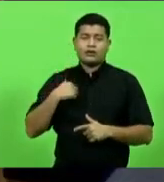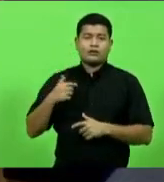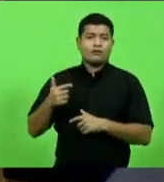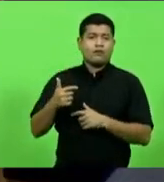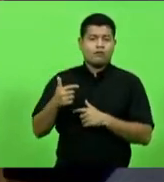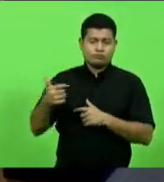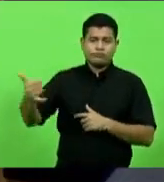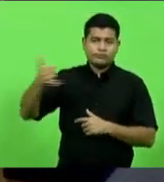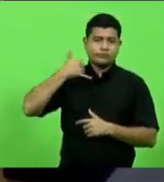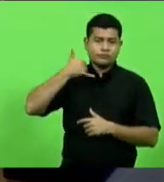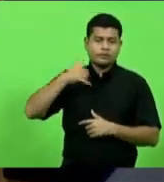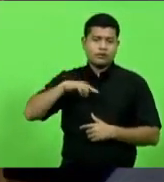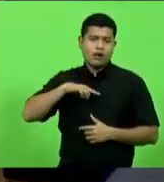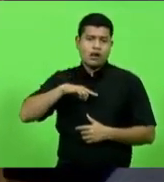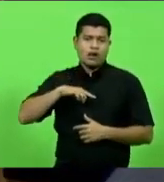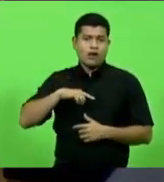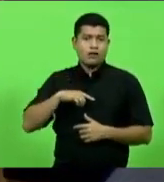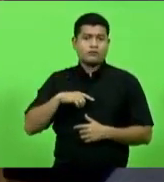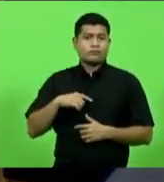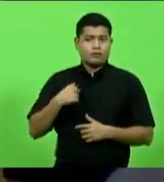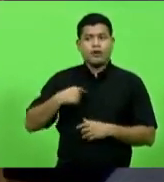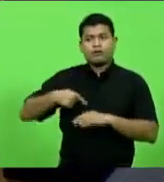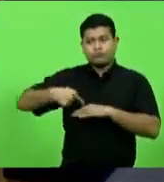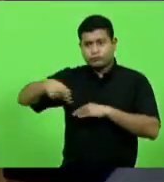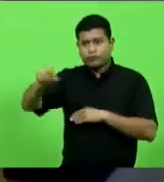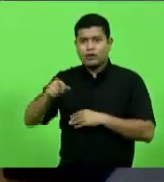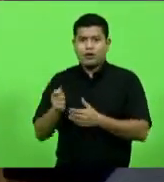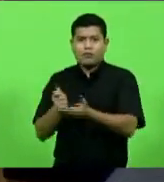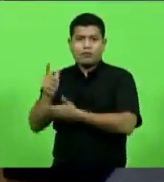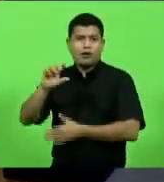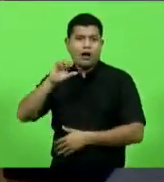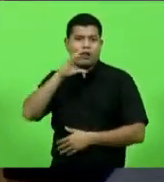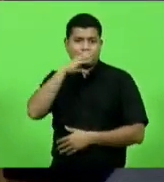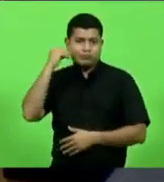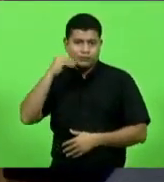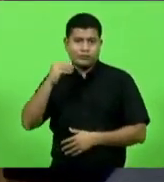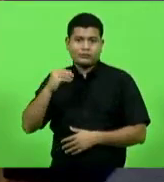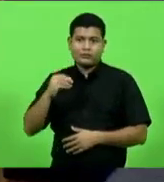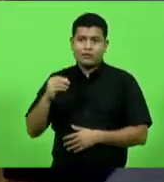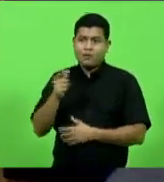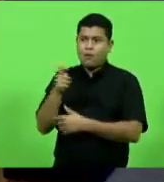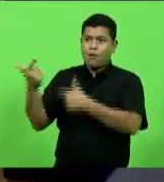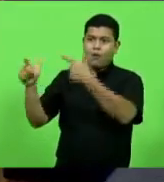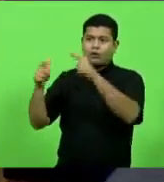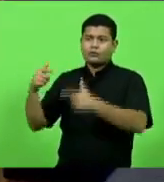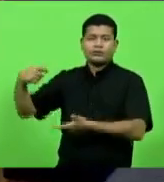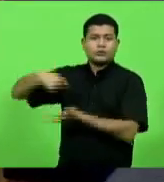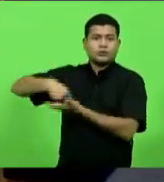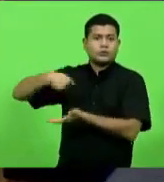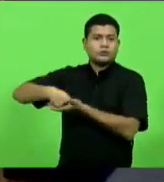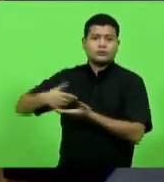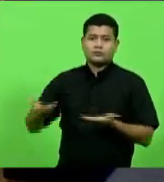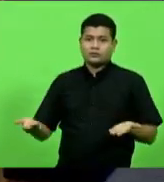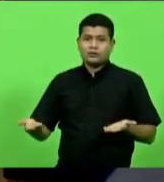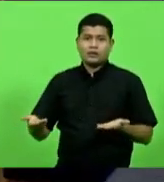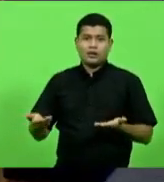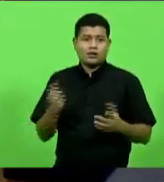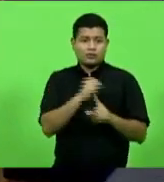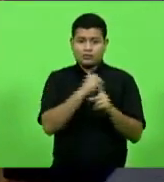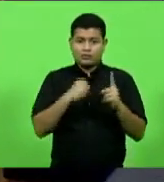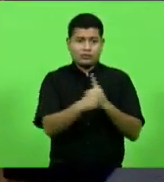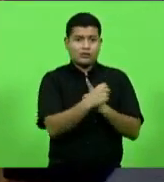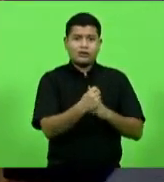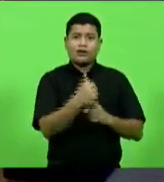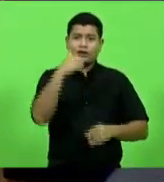deputados, para quando eu fui na padaria, fui cobrado, para a sociedade que vota na gente, a gente está